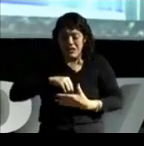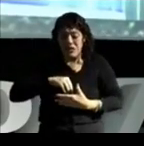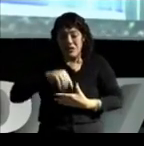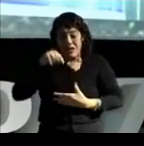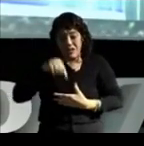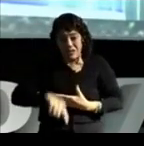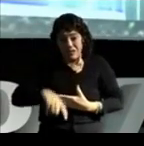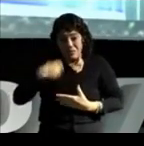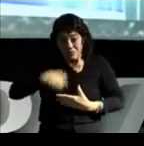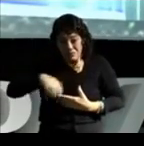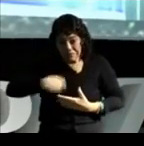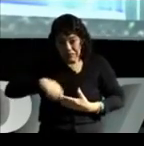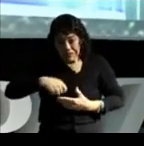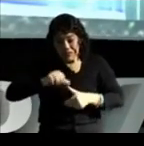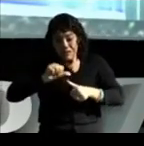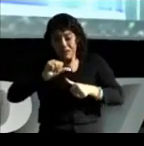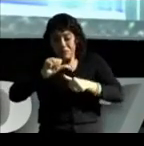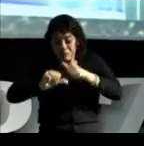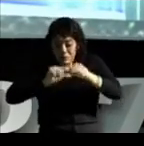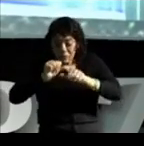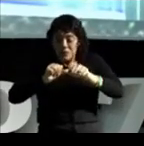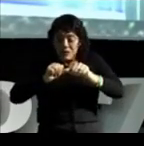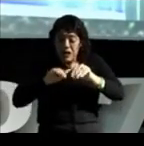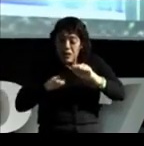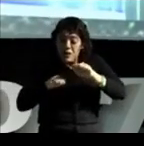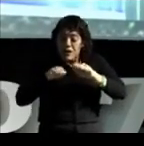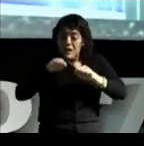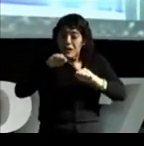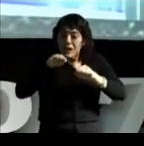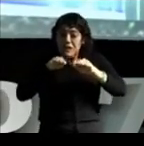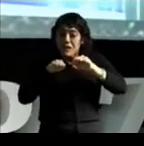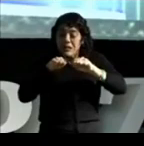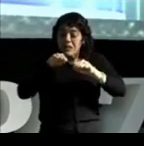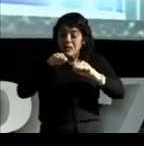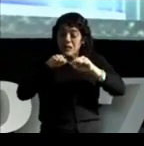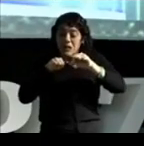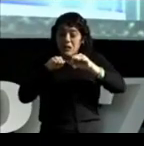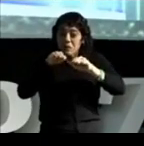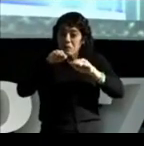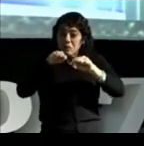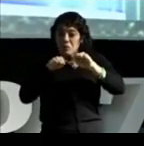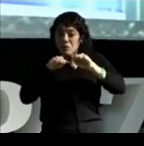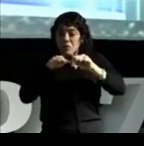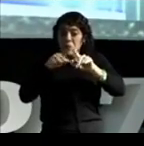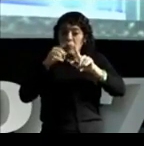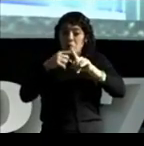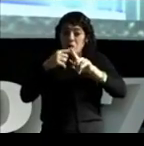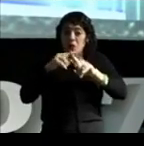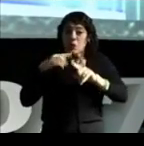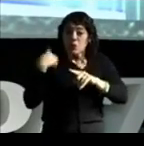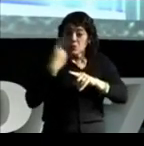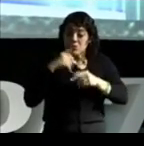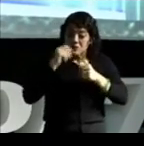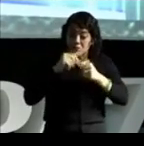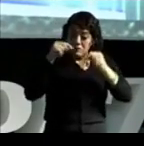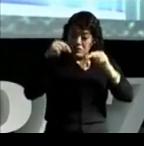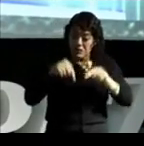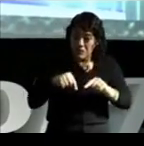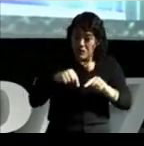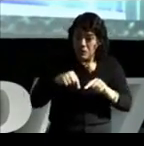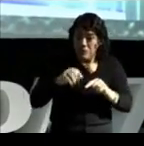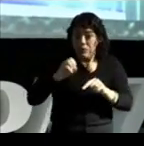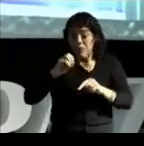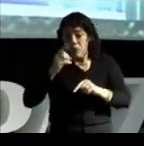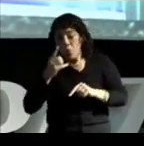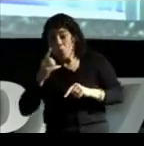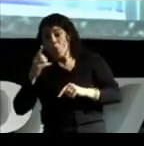e aquilo que usufruímos ou elaboramos na terra para as